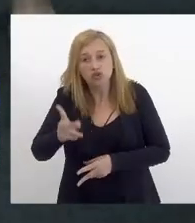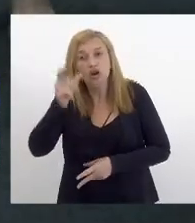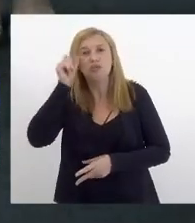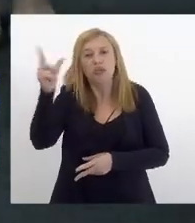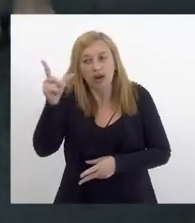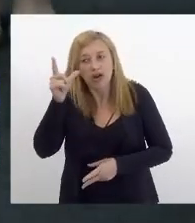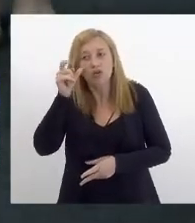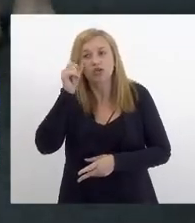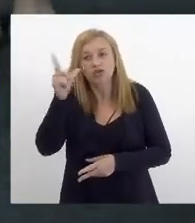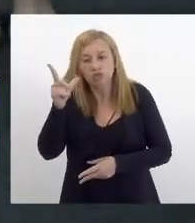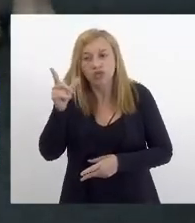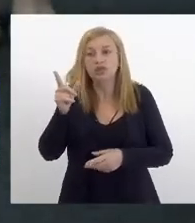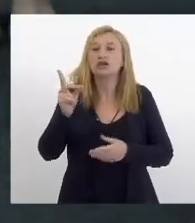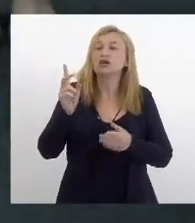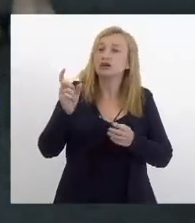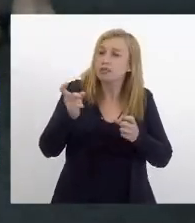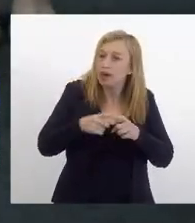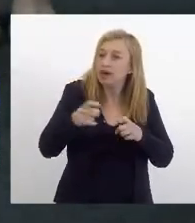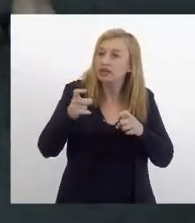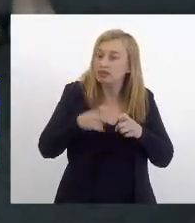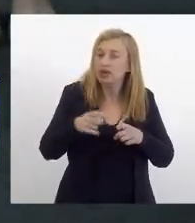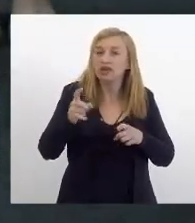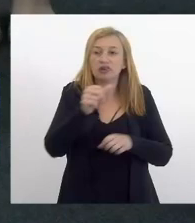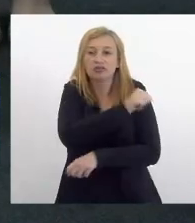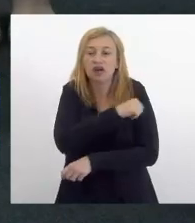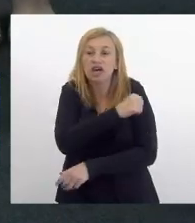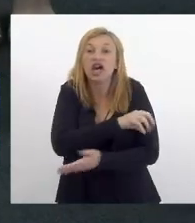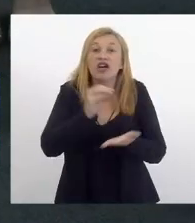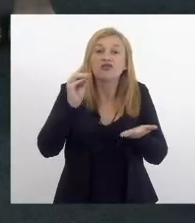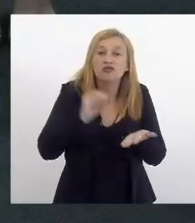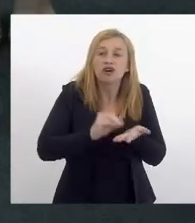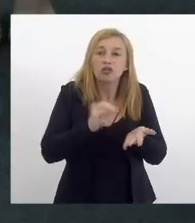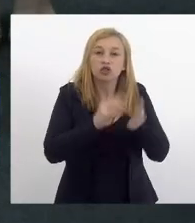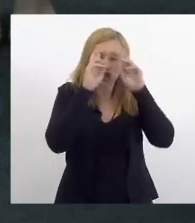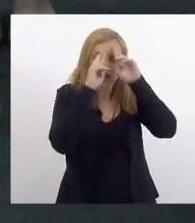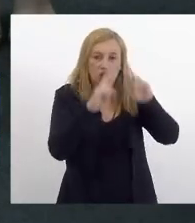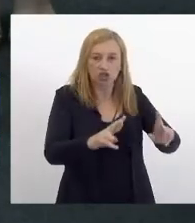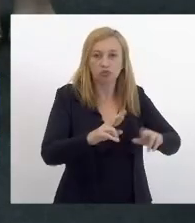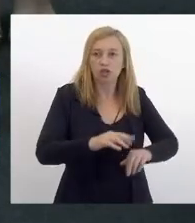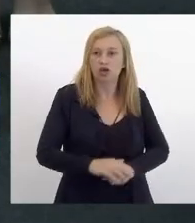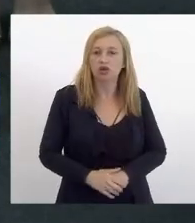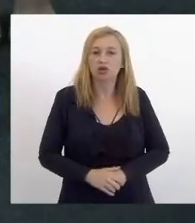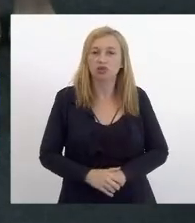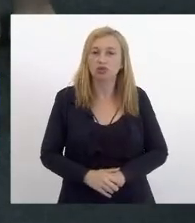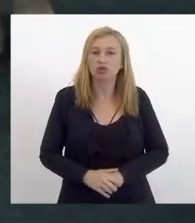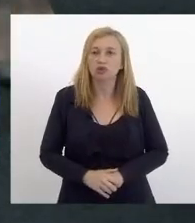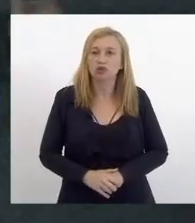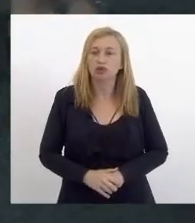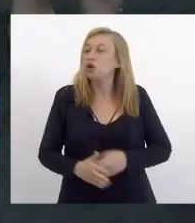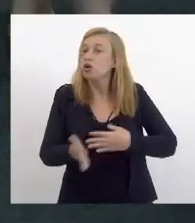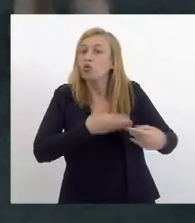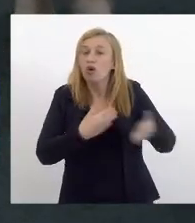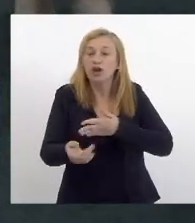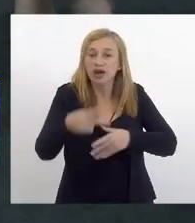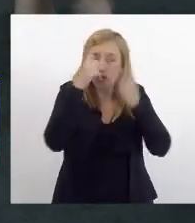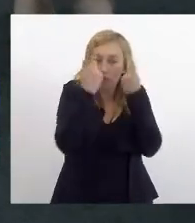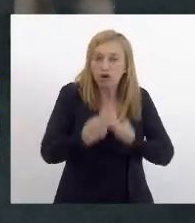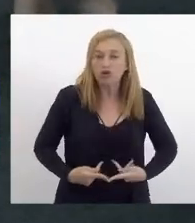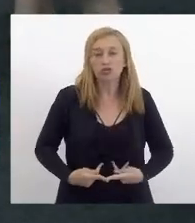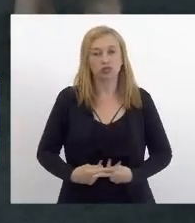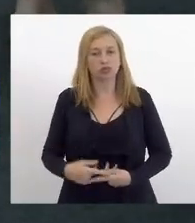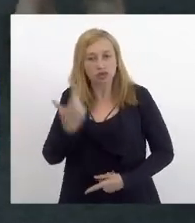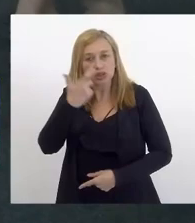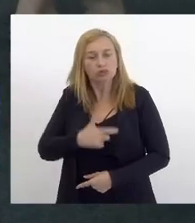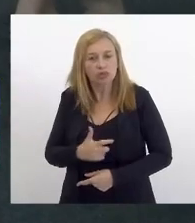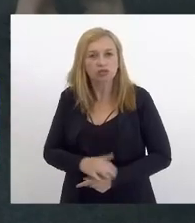por médico enfermeiro por enfermeiro porque é uma falta de respeito é uma falta de respeito com qualquer ser humano com